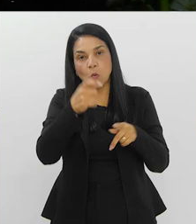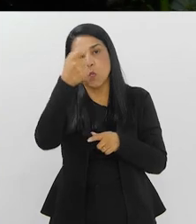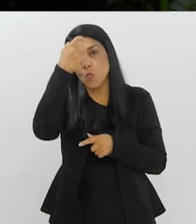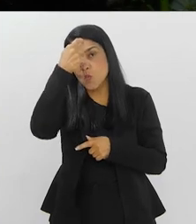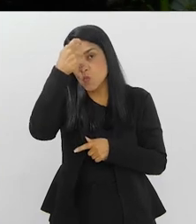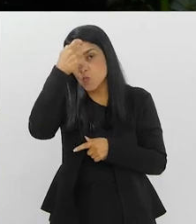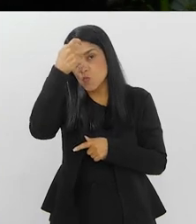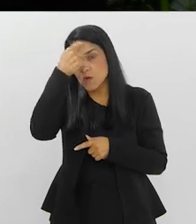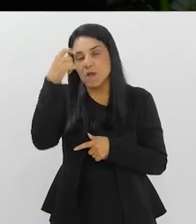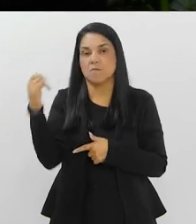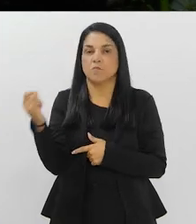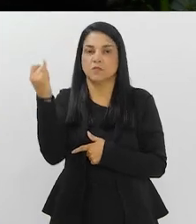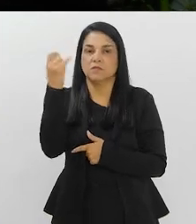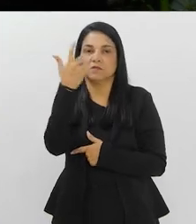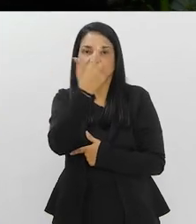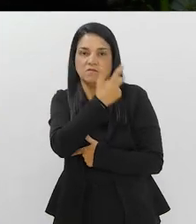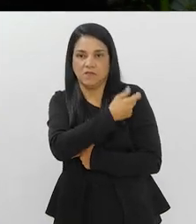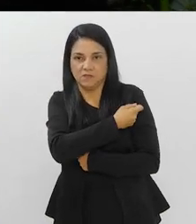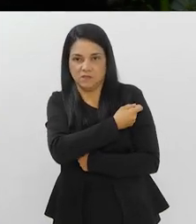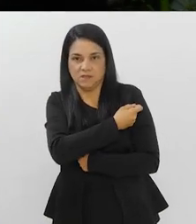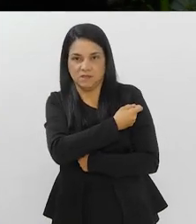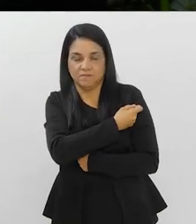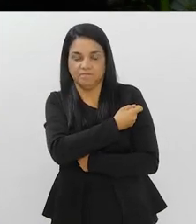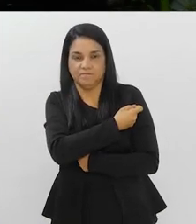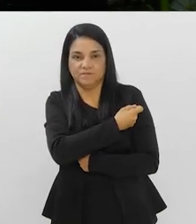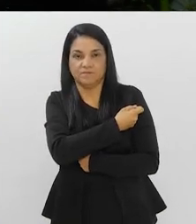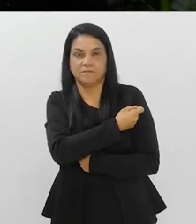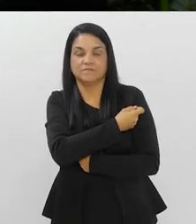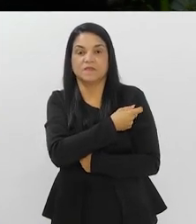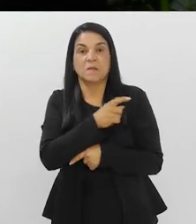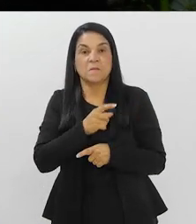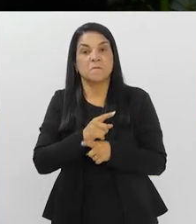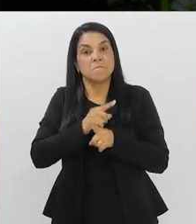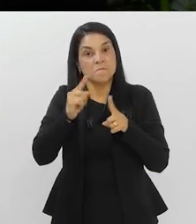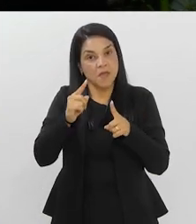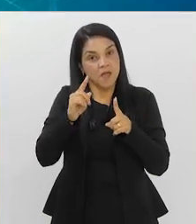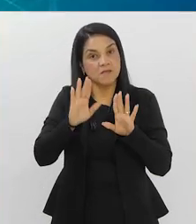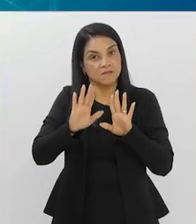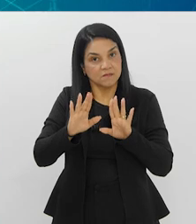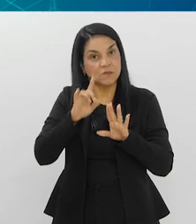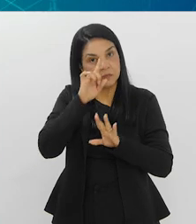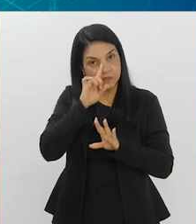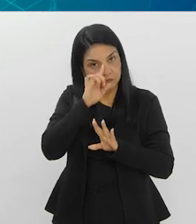população se conscientize da importância de vacinar, apesar dos riscos?